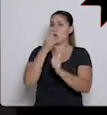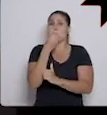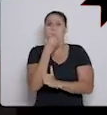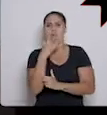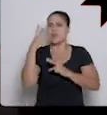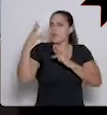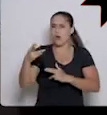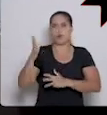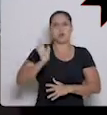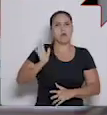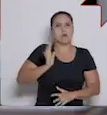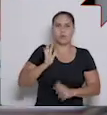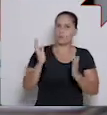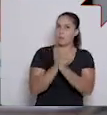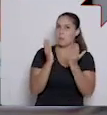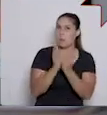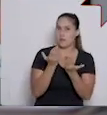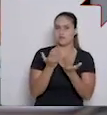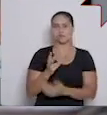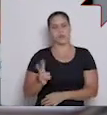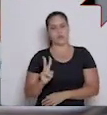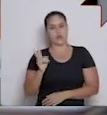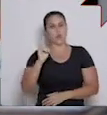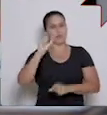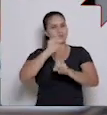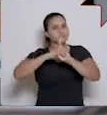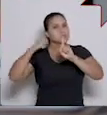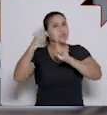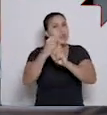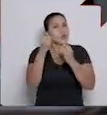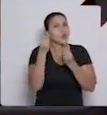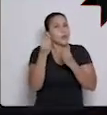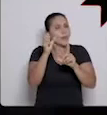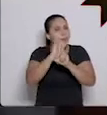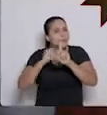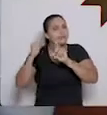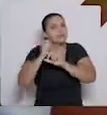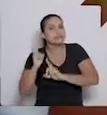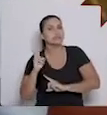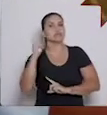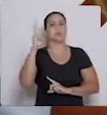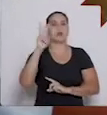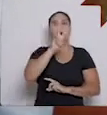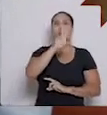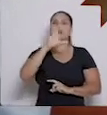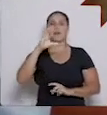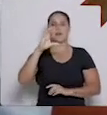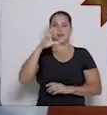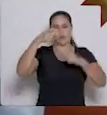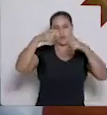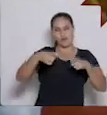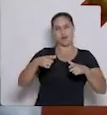pobre come é o mesmo que o rico. Valoriza a questão social. E como valoriza, né? Conquista é o lugar